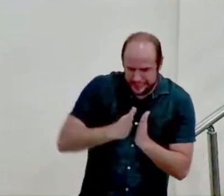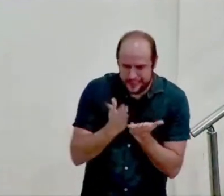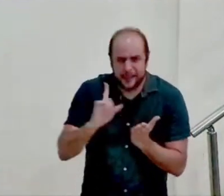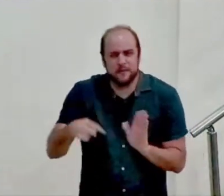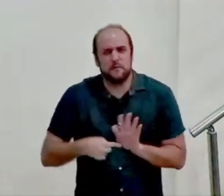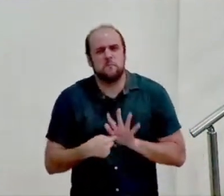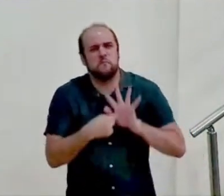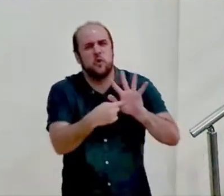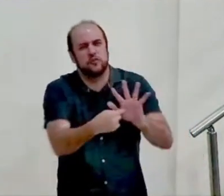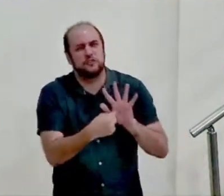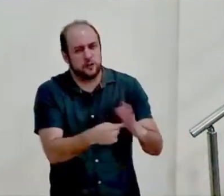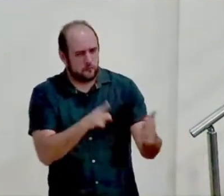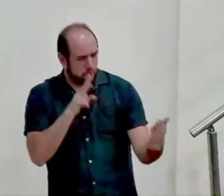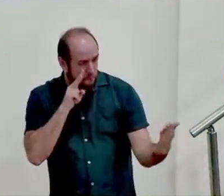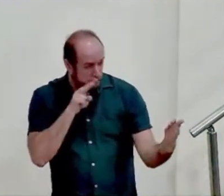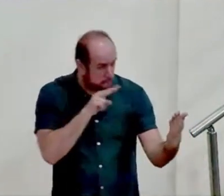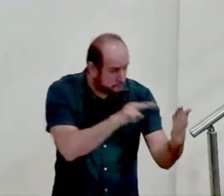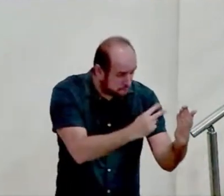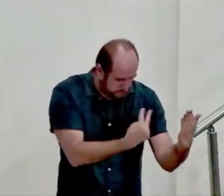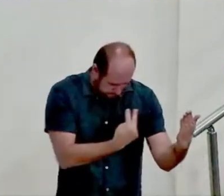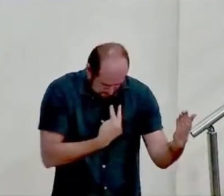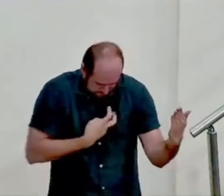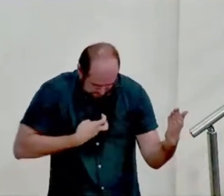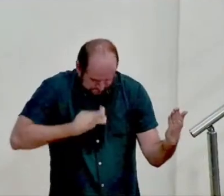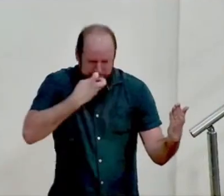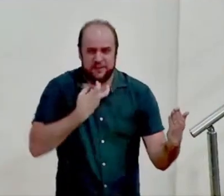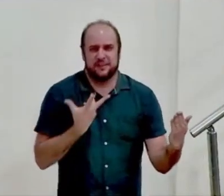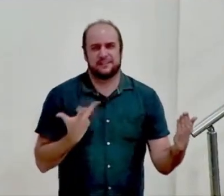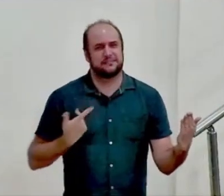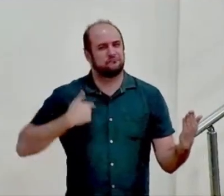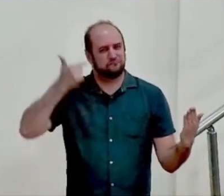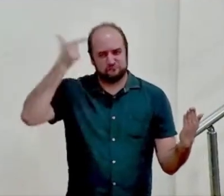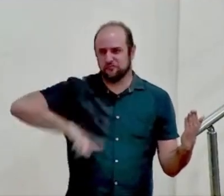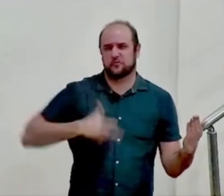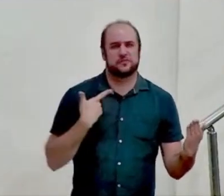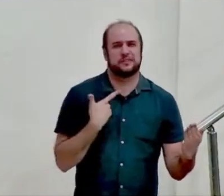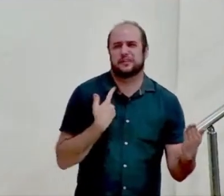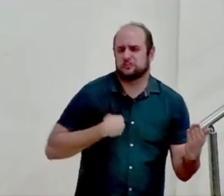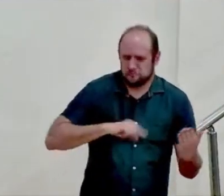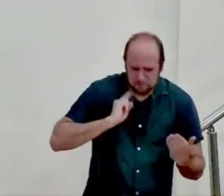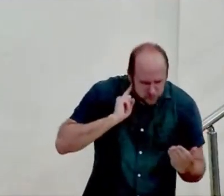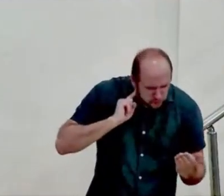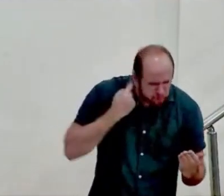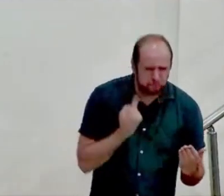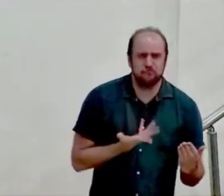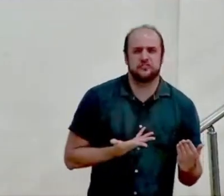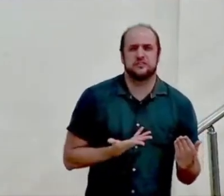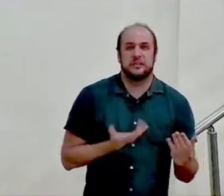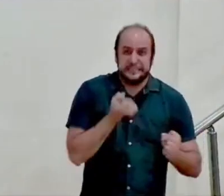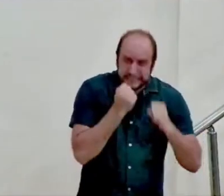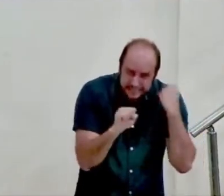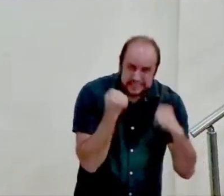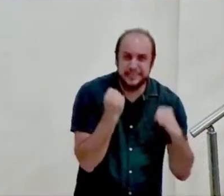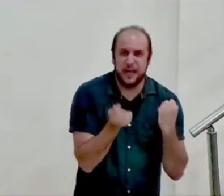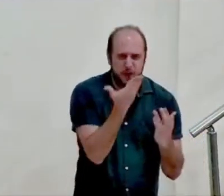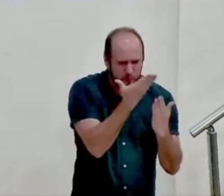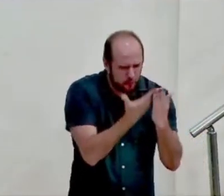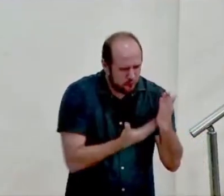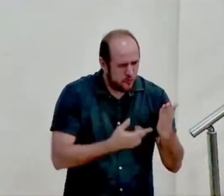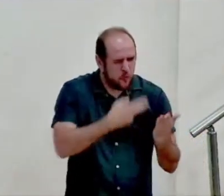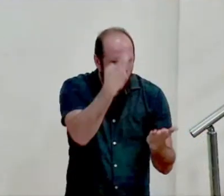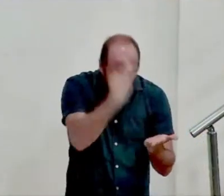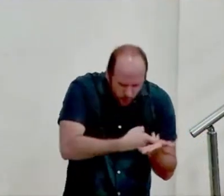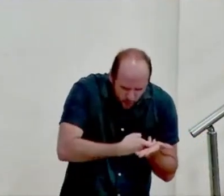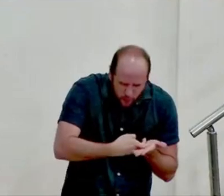reflete aquilo que nós somos ela mostra a nossa incapacidade a nossa impureza e este salmo ele nos humilha